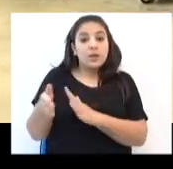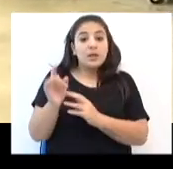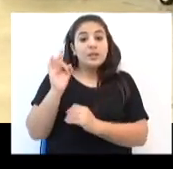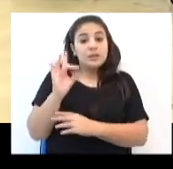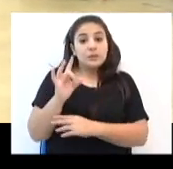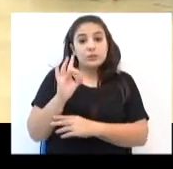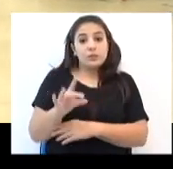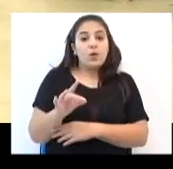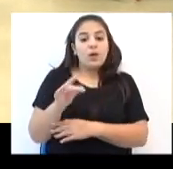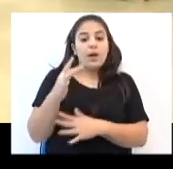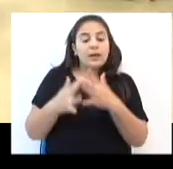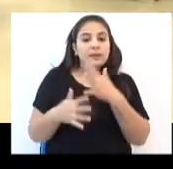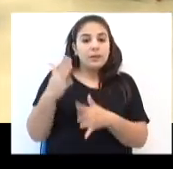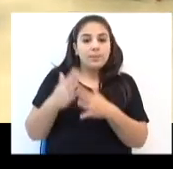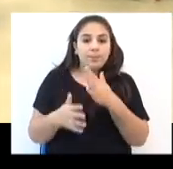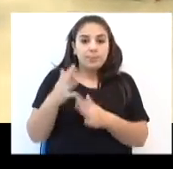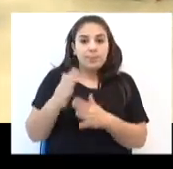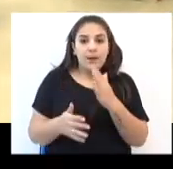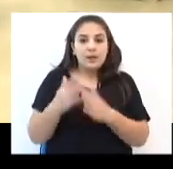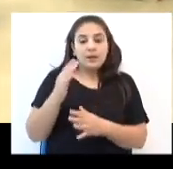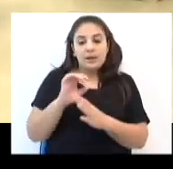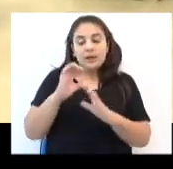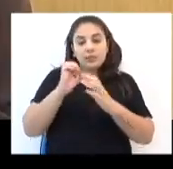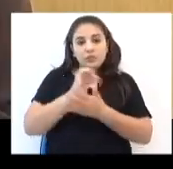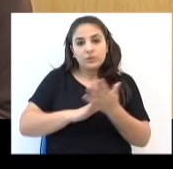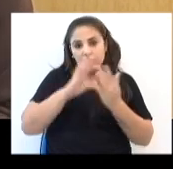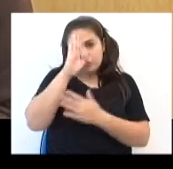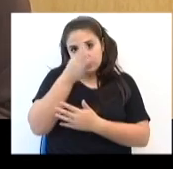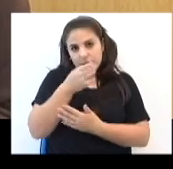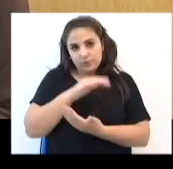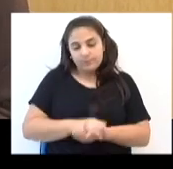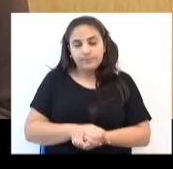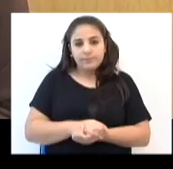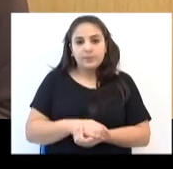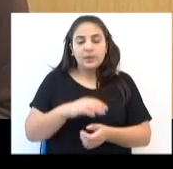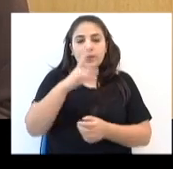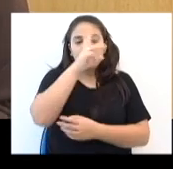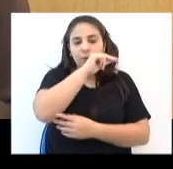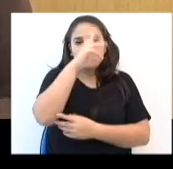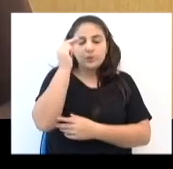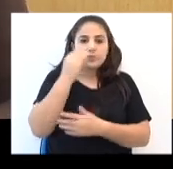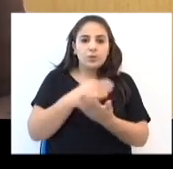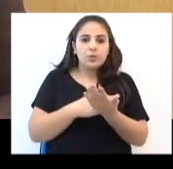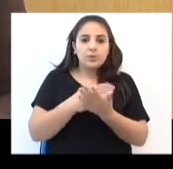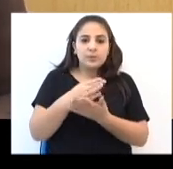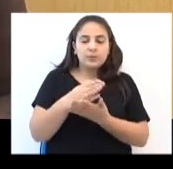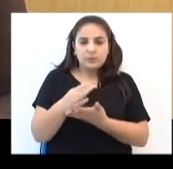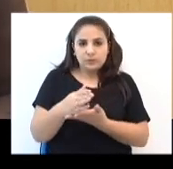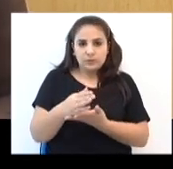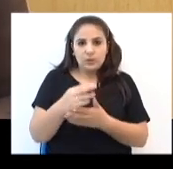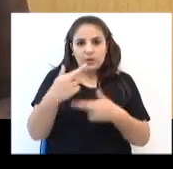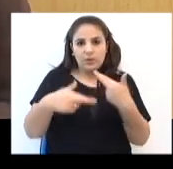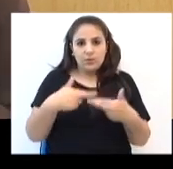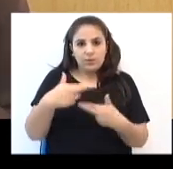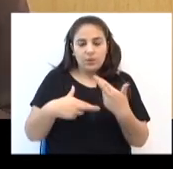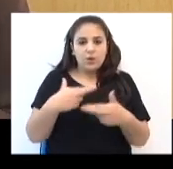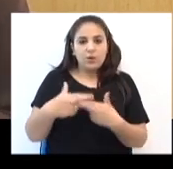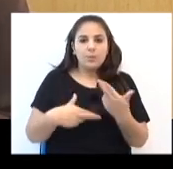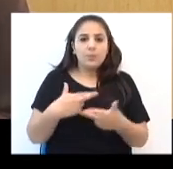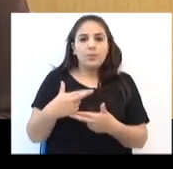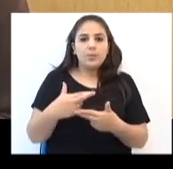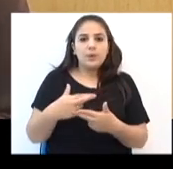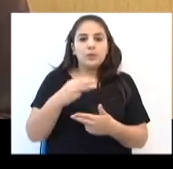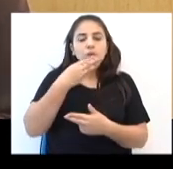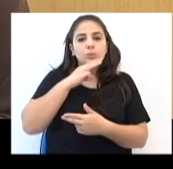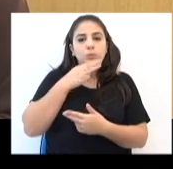exclusivamente a manufatura e atividades indiretas. A Prefeitura iniciou as restaurações dos Museus de Artes